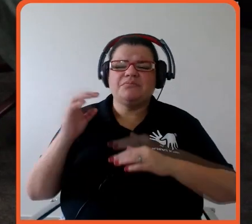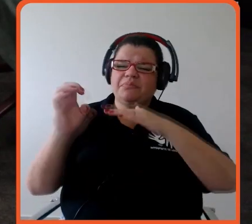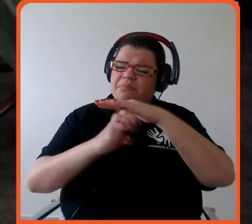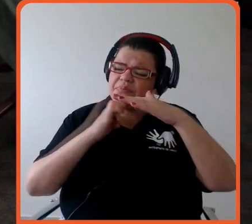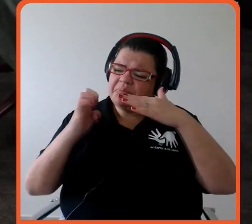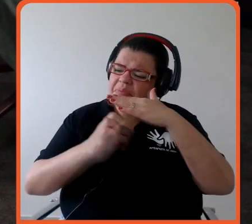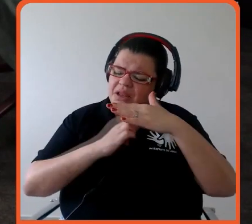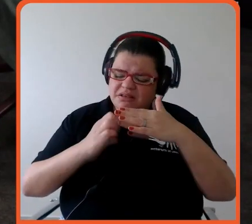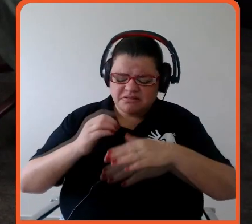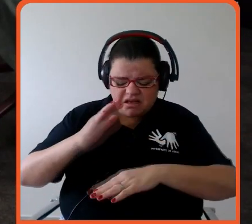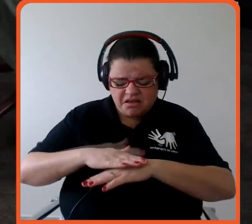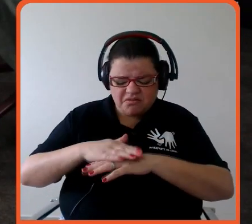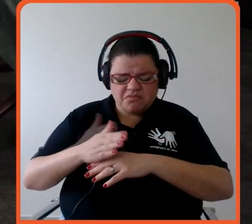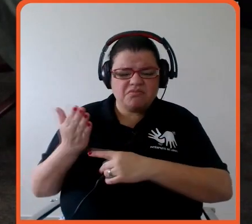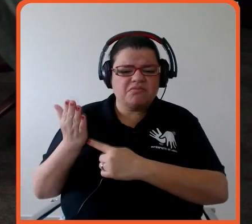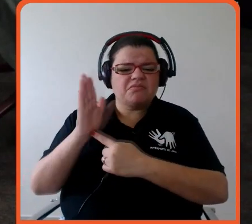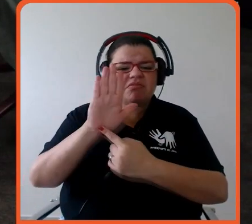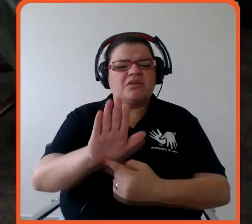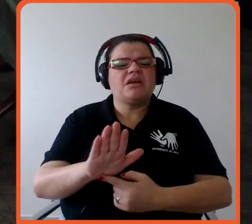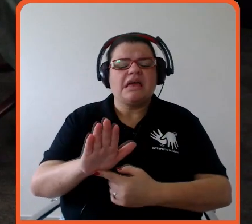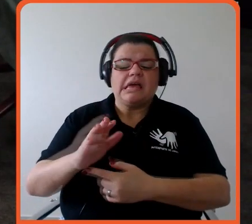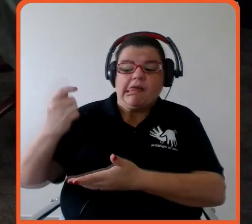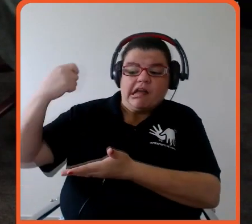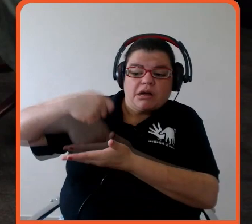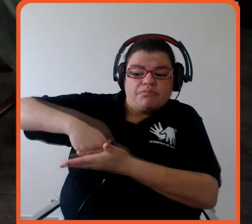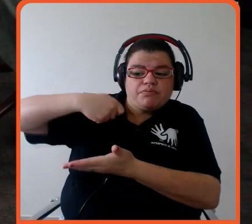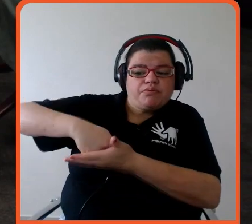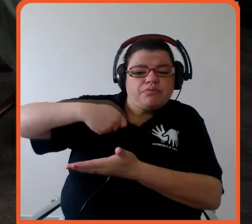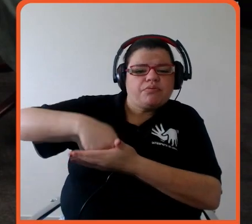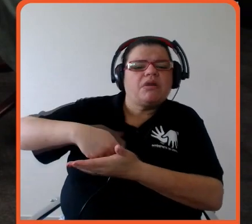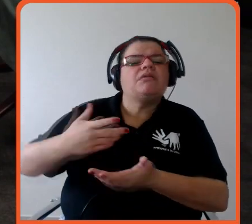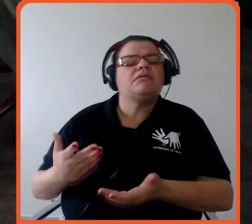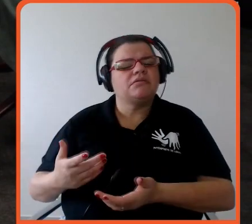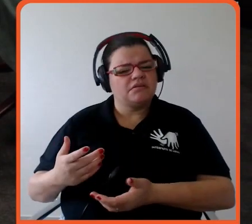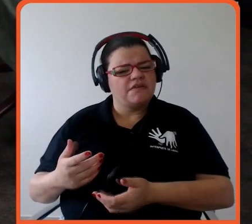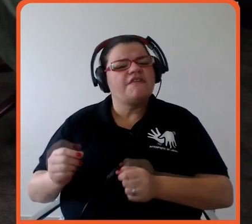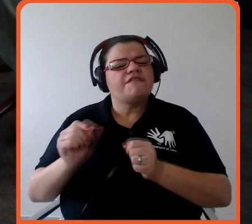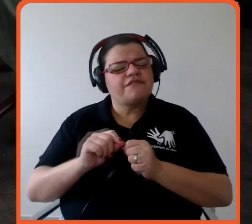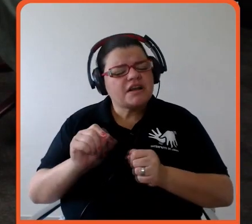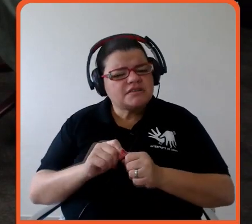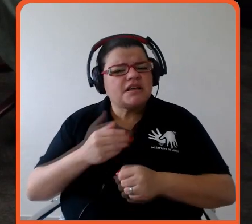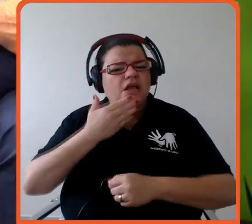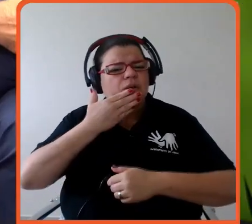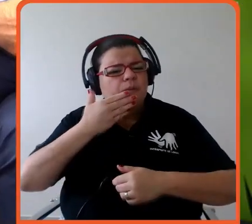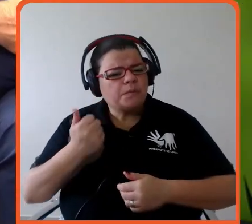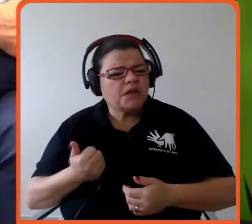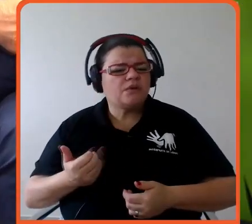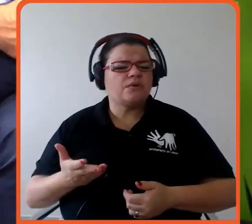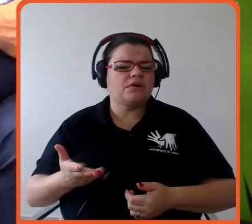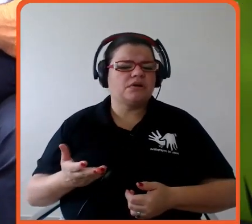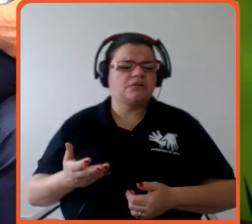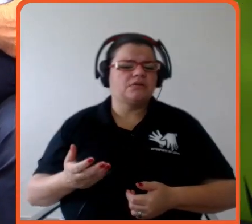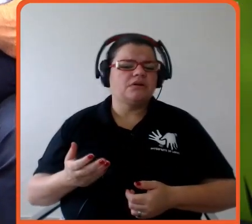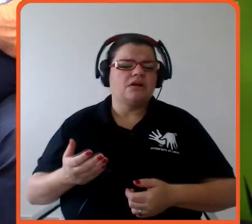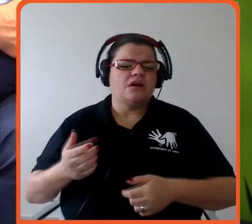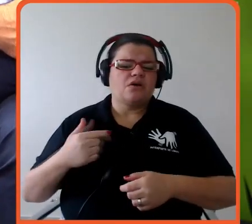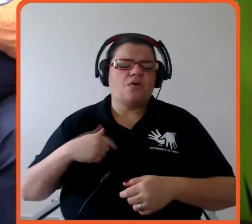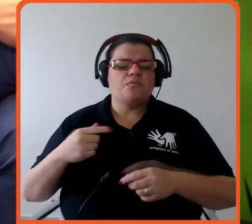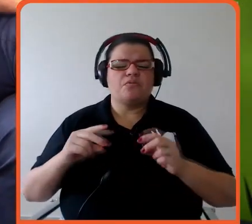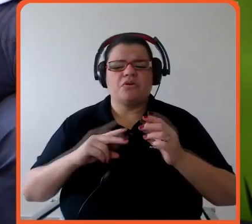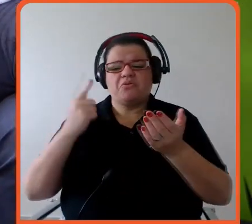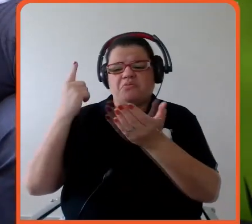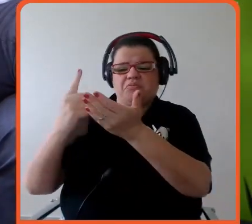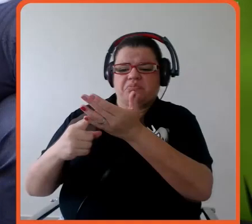concordo com o Mariano eu quero ser cobrado de que a gente chegou lá fazendo melhorando e como eu assumo o compromisso de que a gente